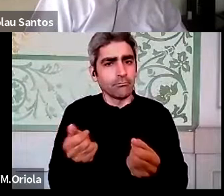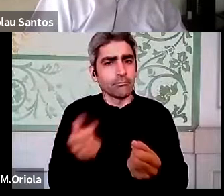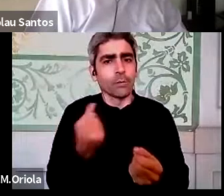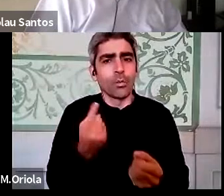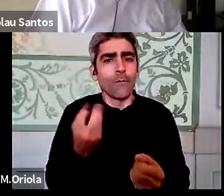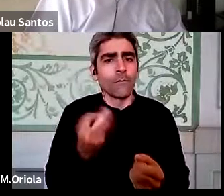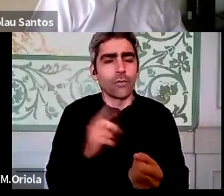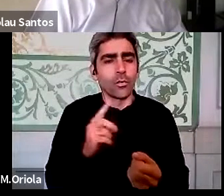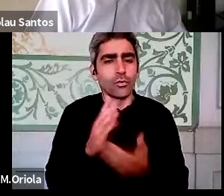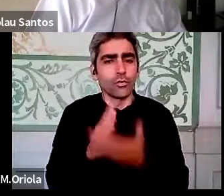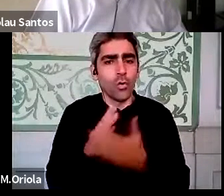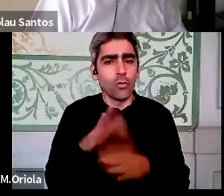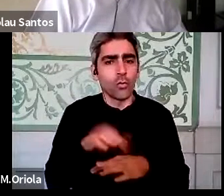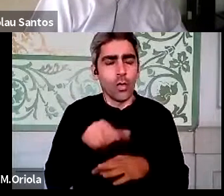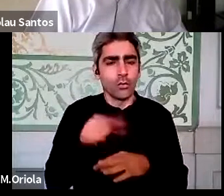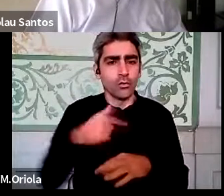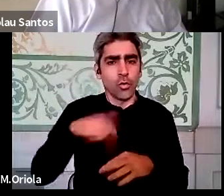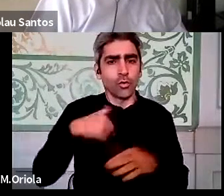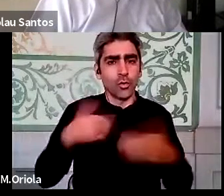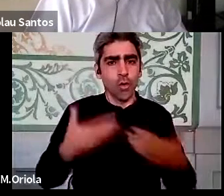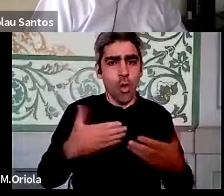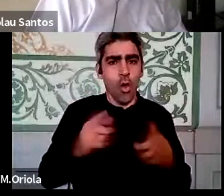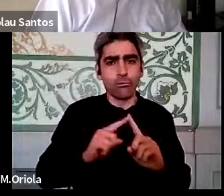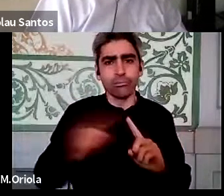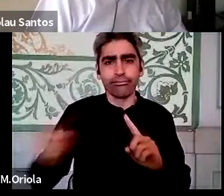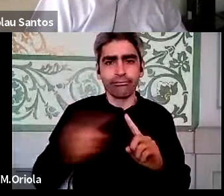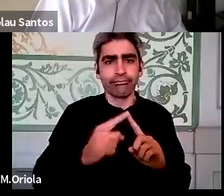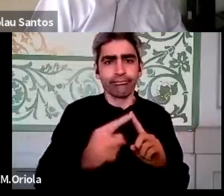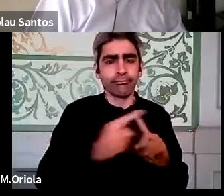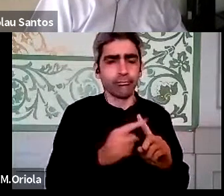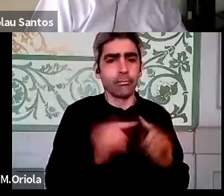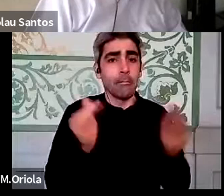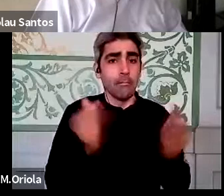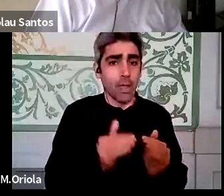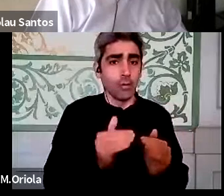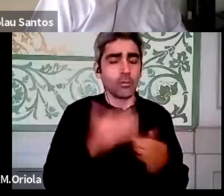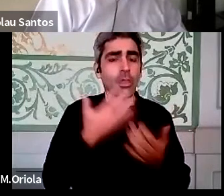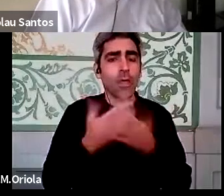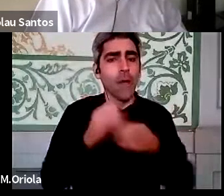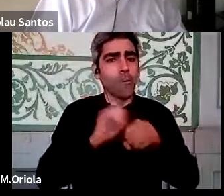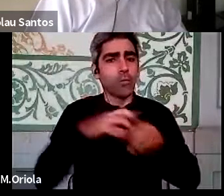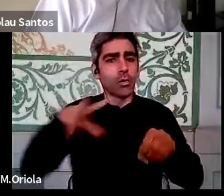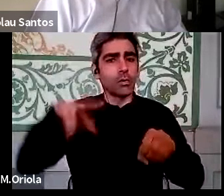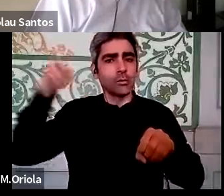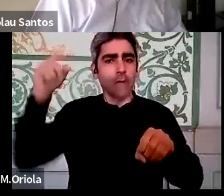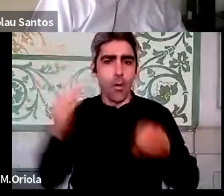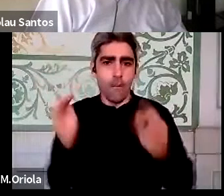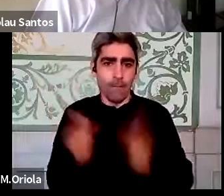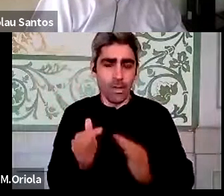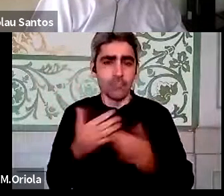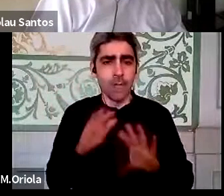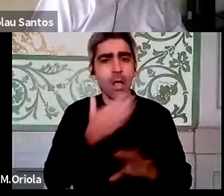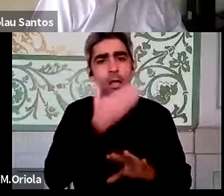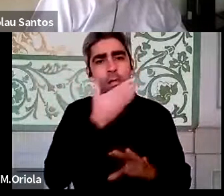apenas, não é apenas esta questão de nós agora não nos estamos a deslocar de carro e há menos poluição, nós se calhar não estamos a ser tão eficientes